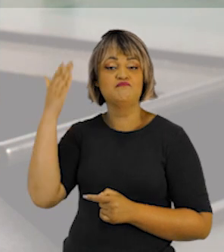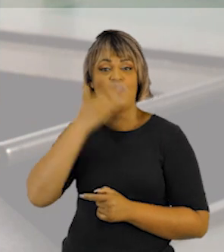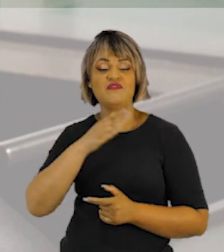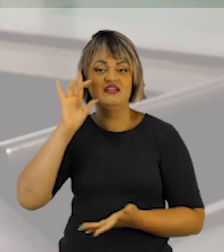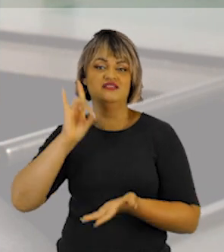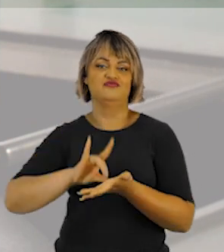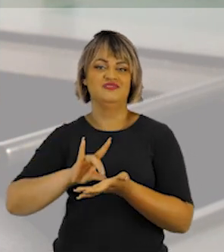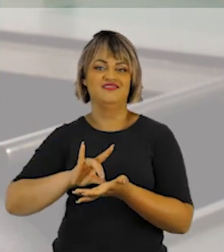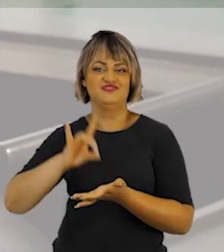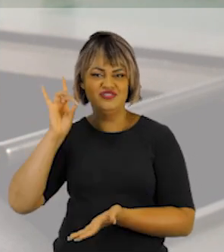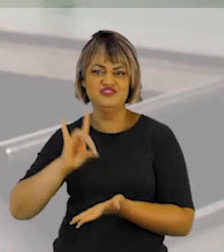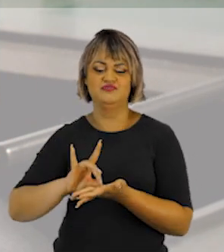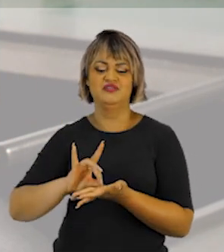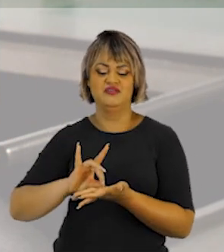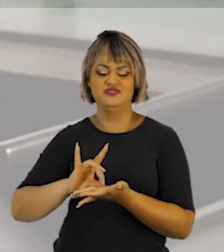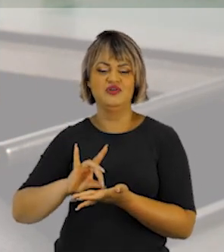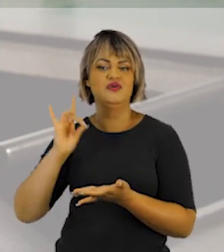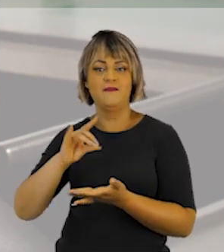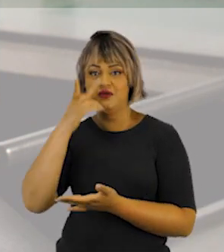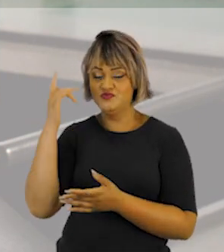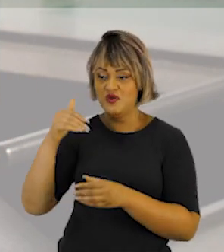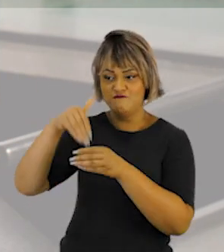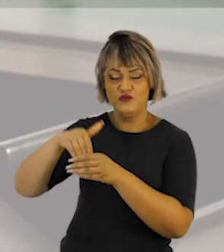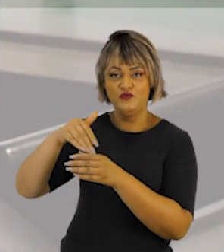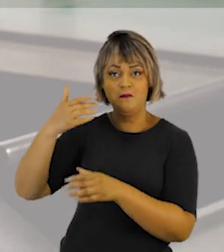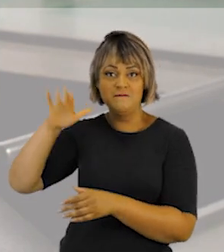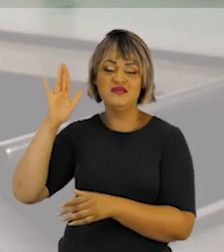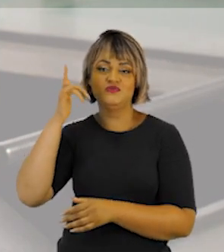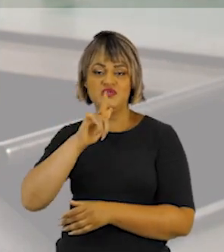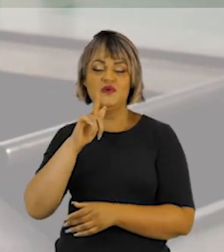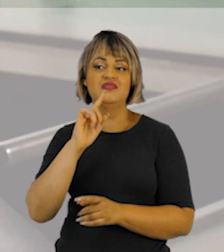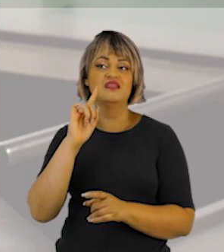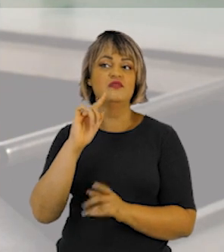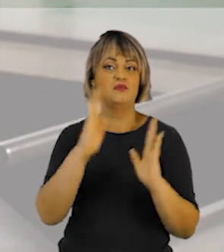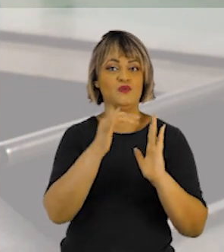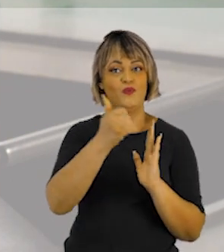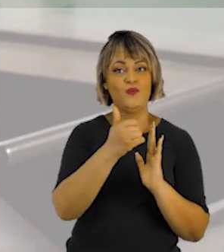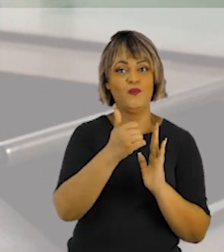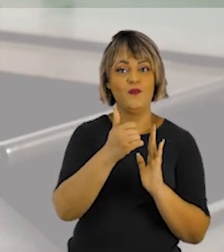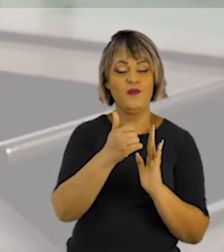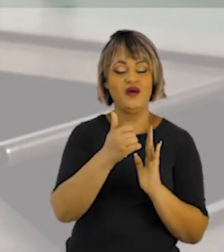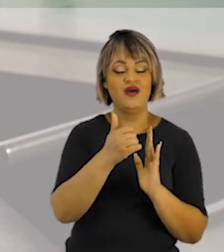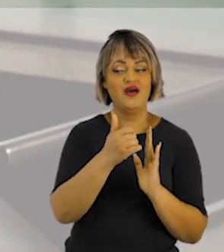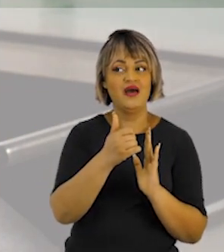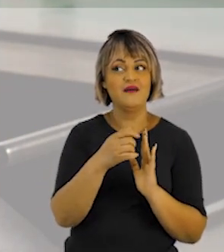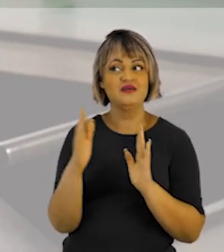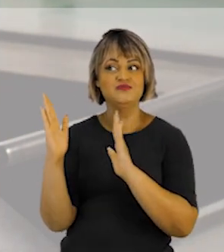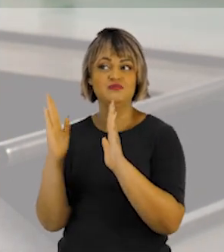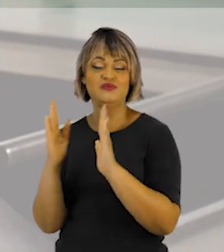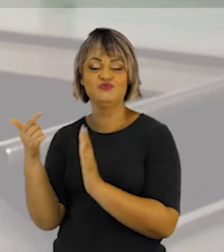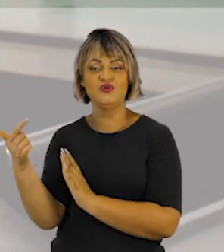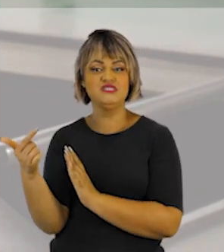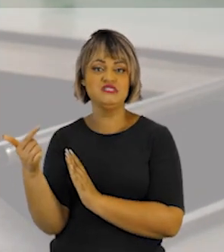legitimidade. Ou seja, aquele candidato mais votado pode ter uma alta rejeição. Mas no segundo turno,